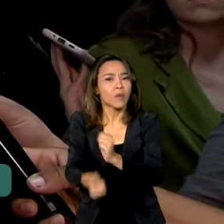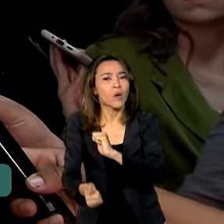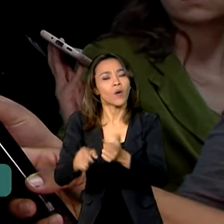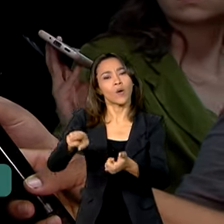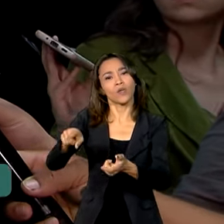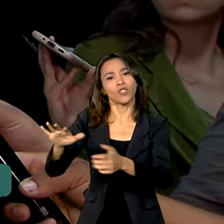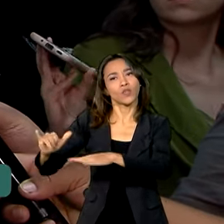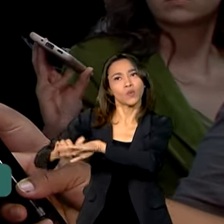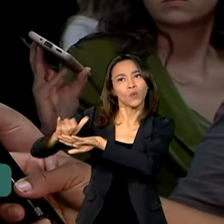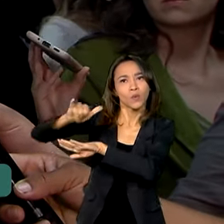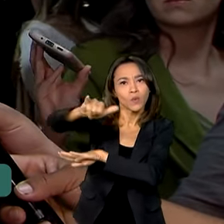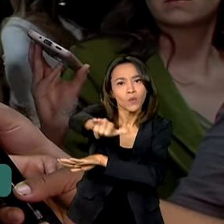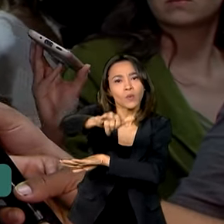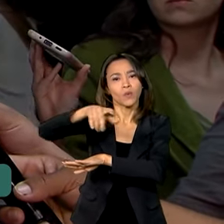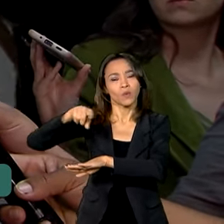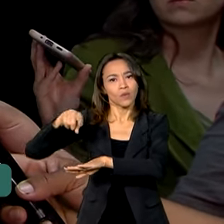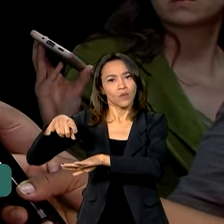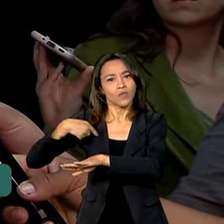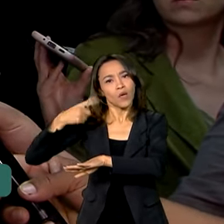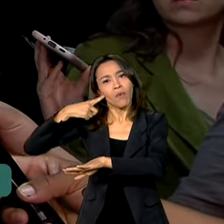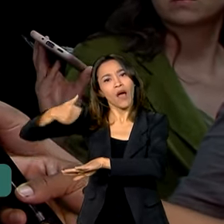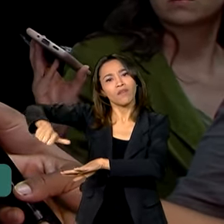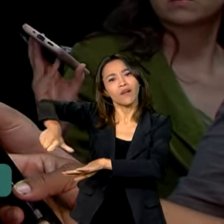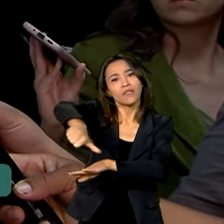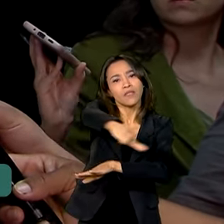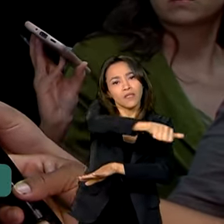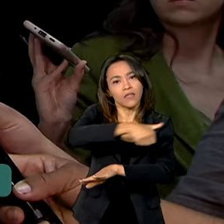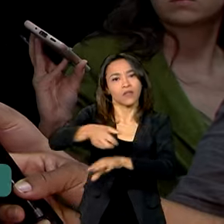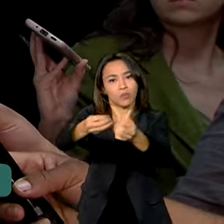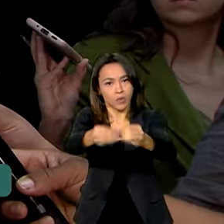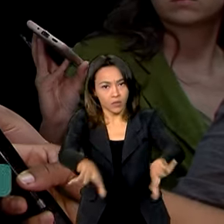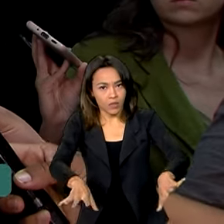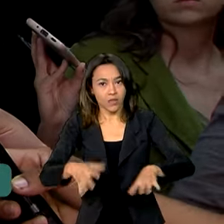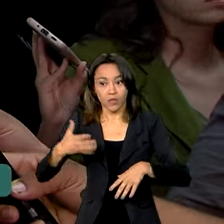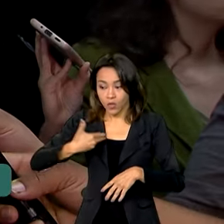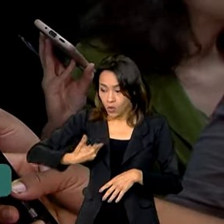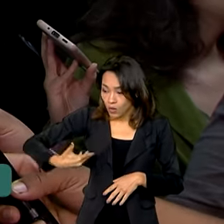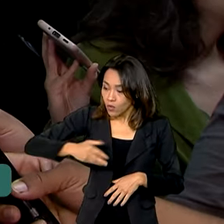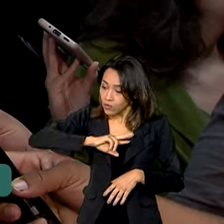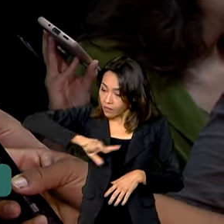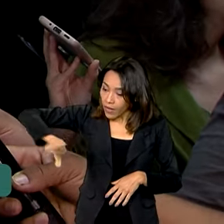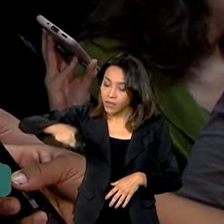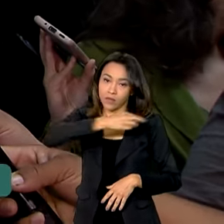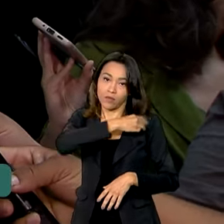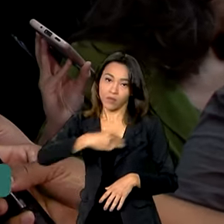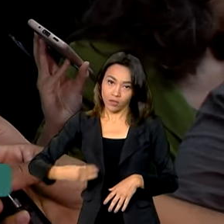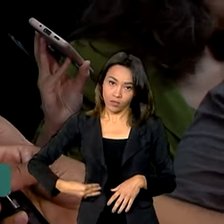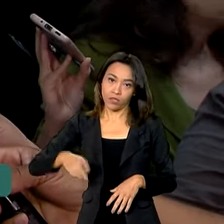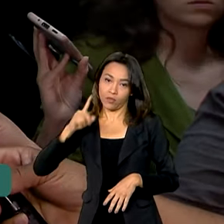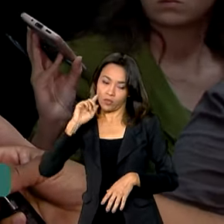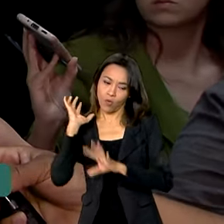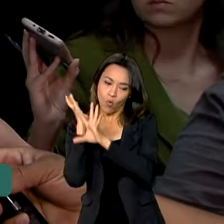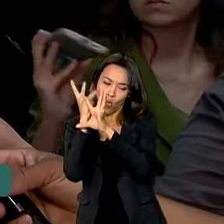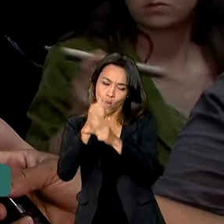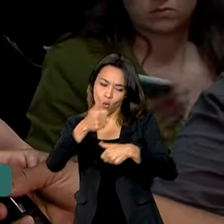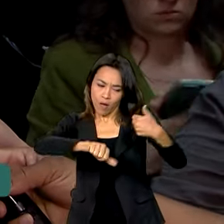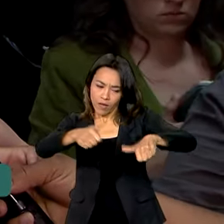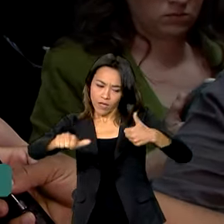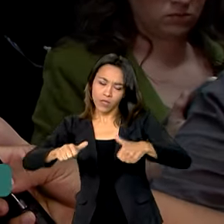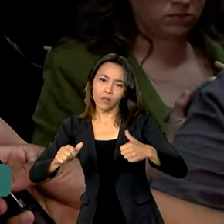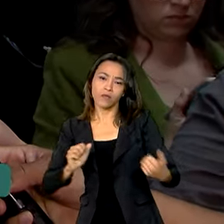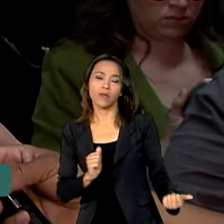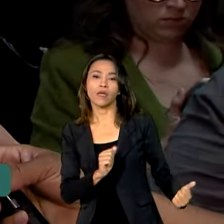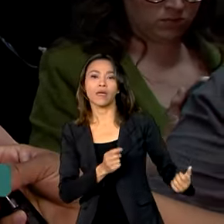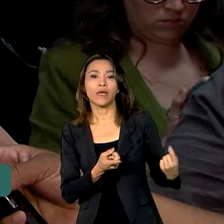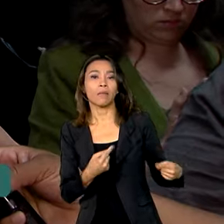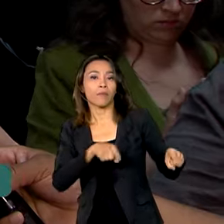transporte através das nossas rodovias. Os ministros estão começando a fazer esse diagnóstico, ao lado também do governo